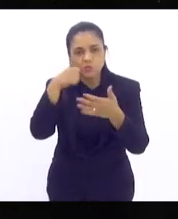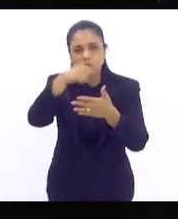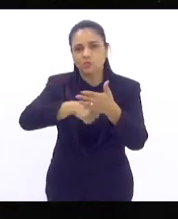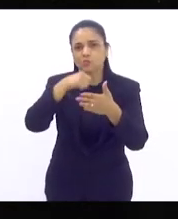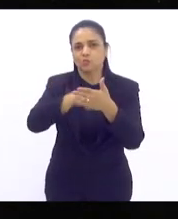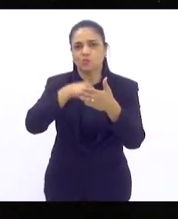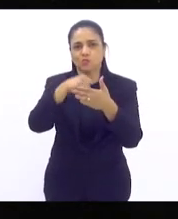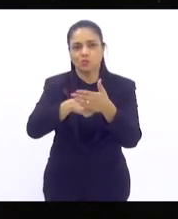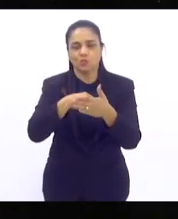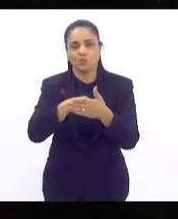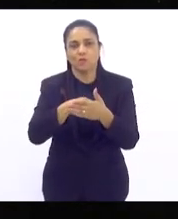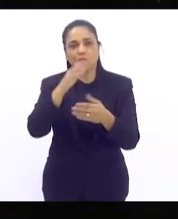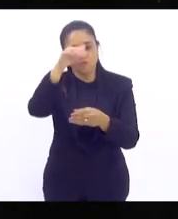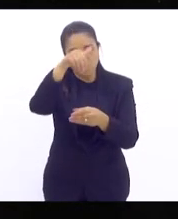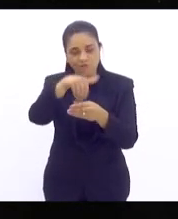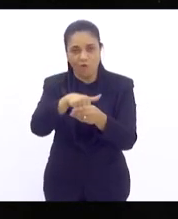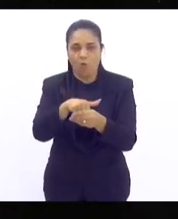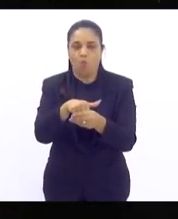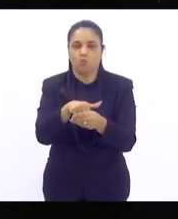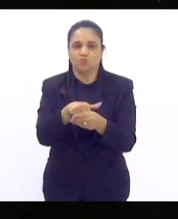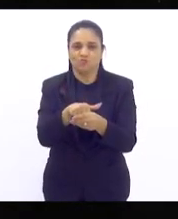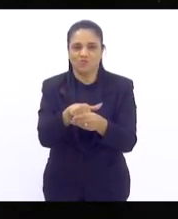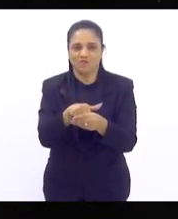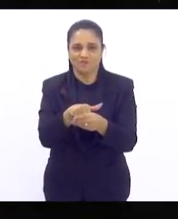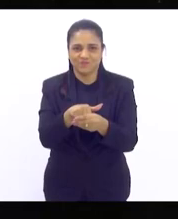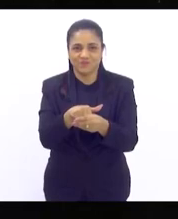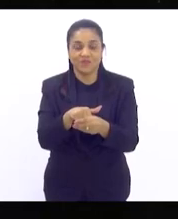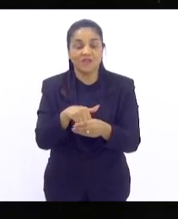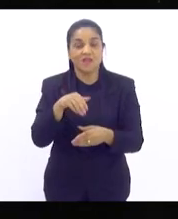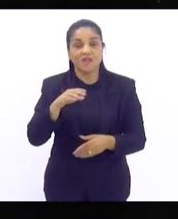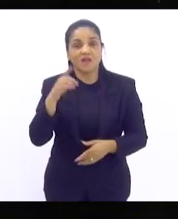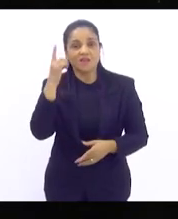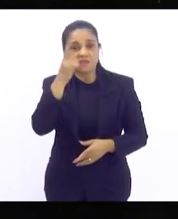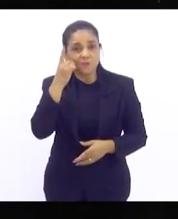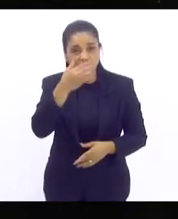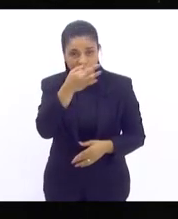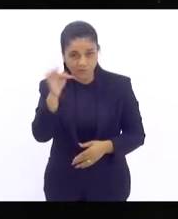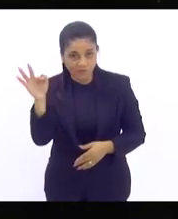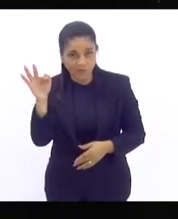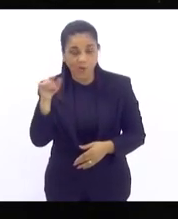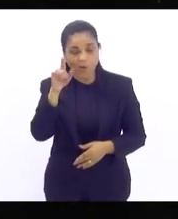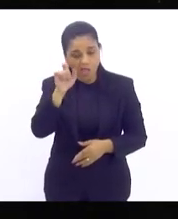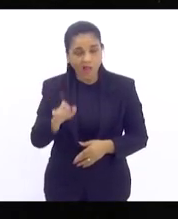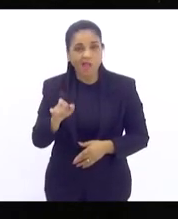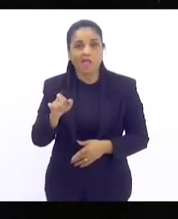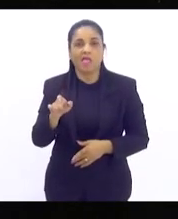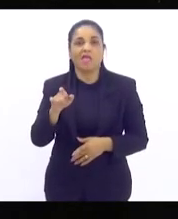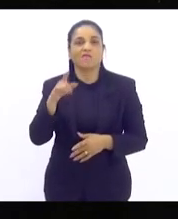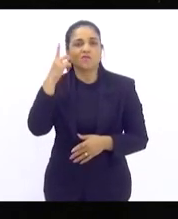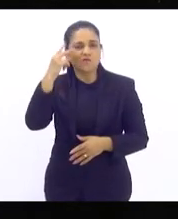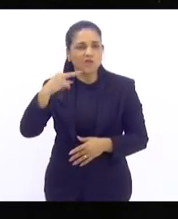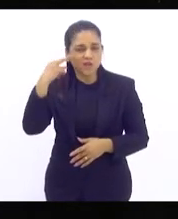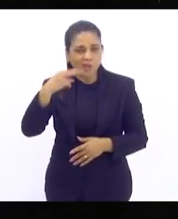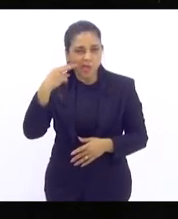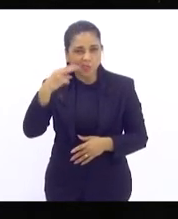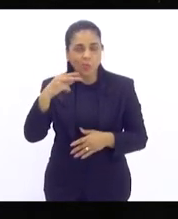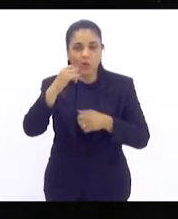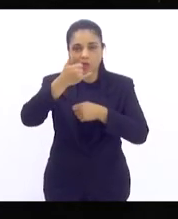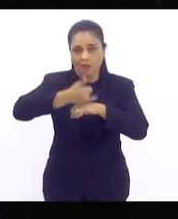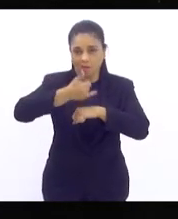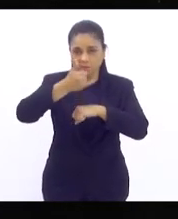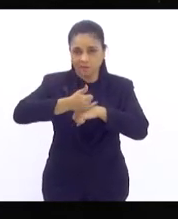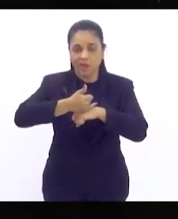pelo exercício do voto. A deputada federal Benedita da Silva é uma constituinte, foi vereadora na capital, senadora,